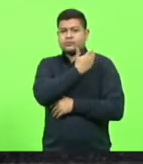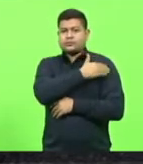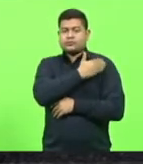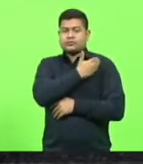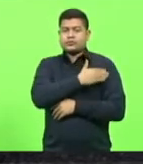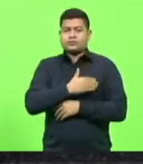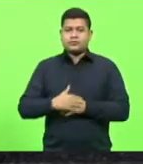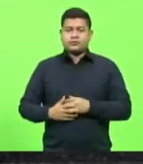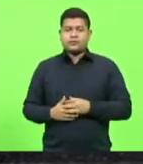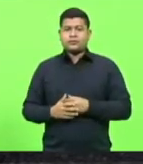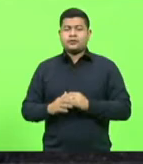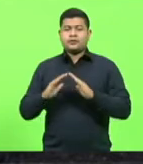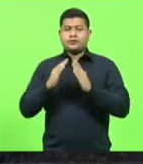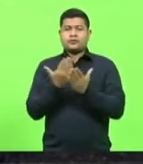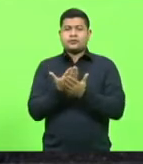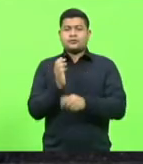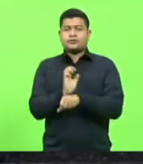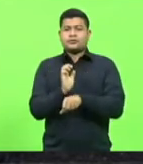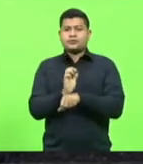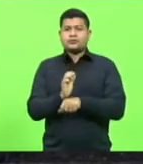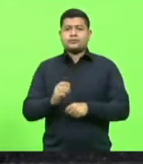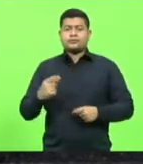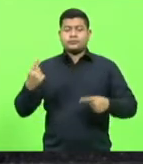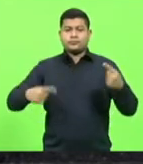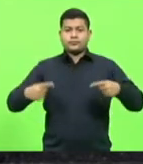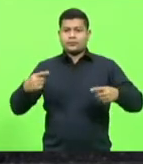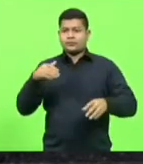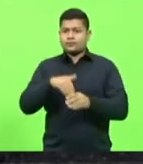discussão. Em votação.